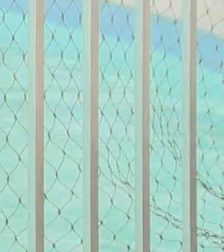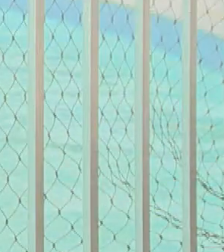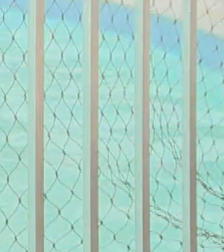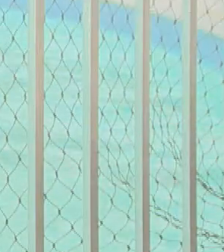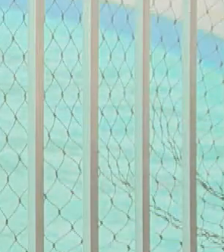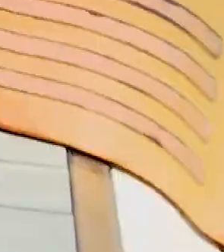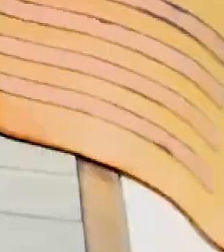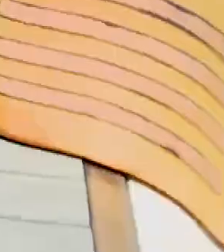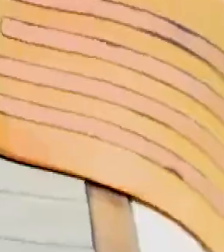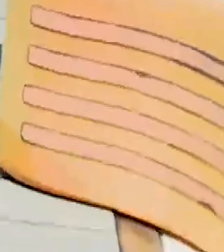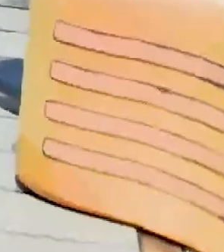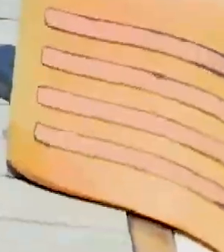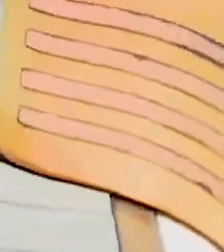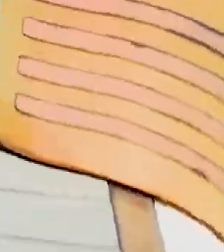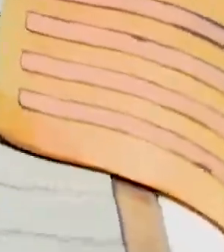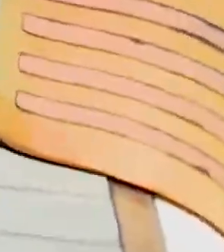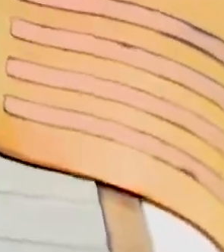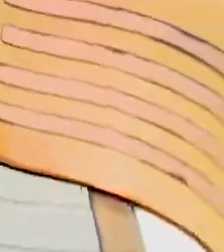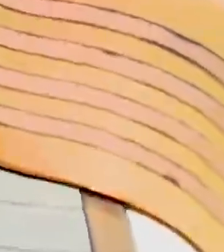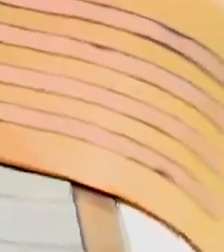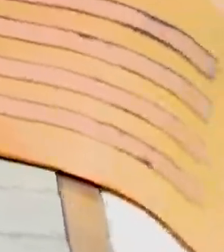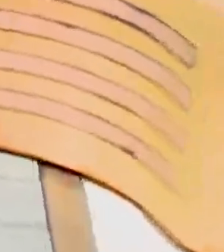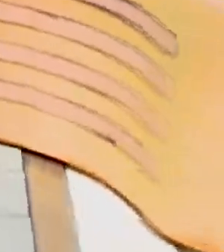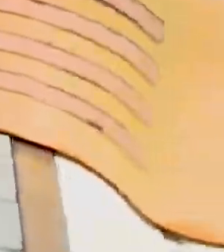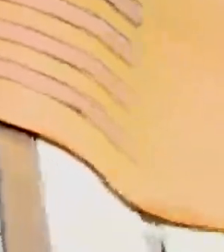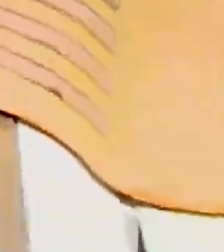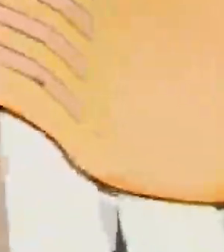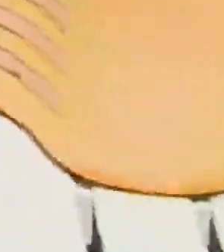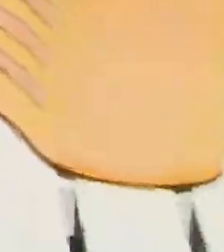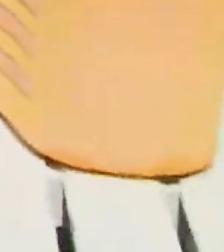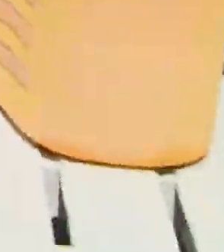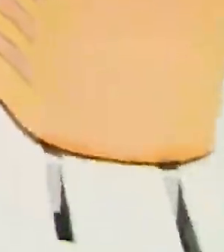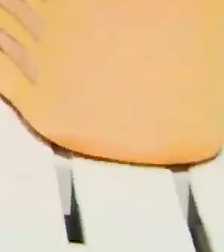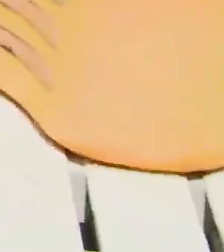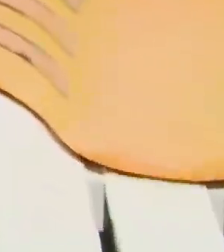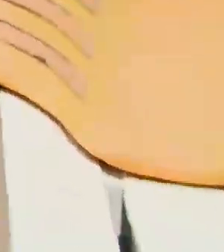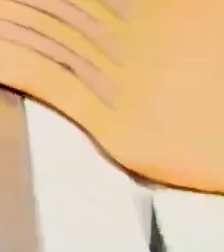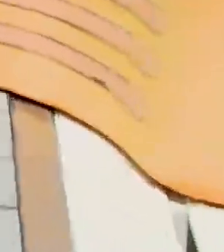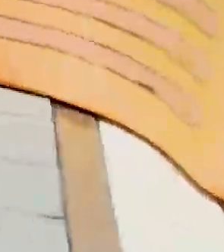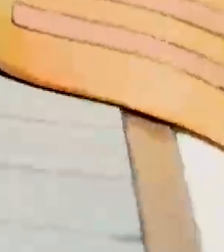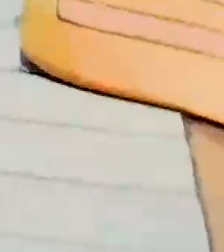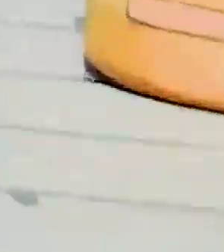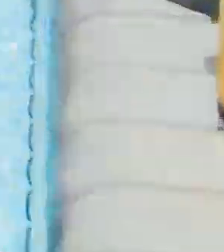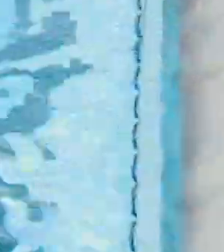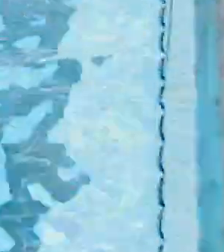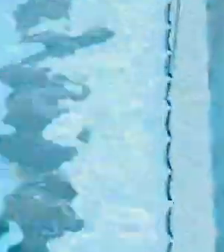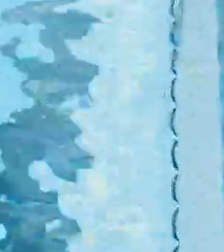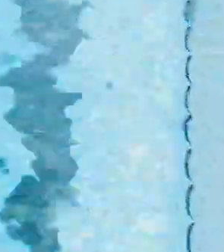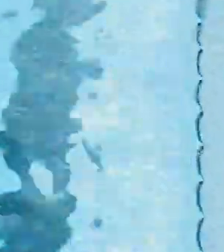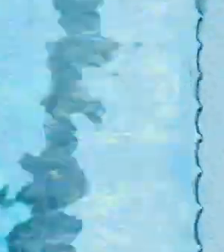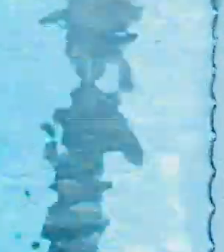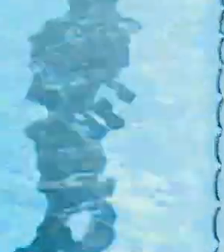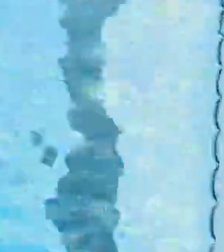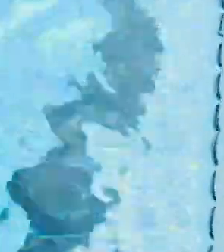Eu sinto orgulho dele. Gustavo segura na borda da piscina, dá tchau e faz sinal de positivo com o polegar para cima.